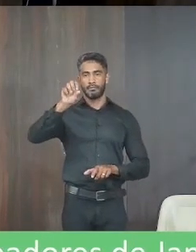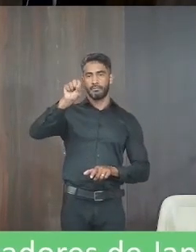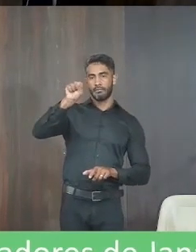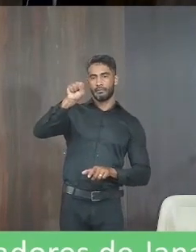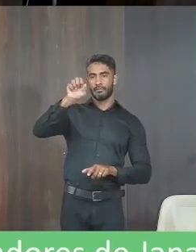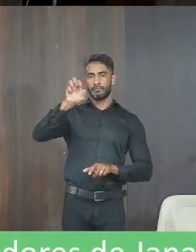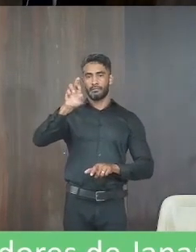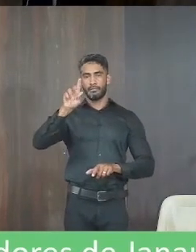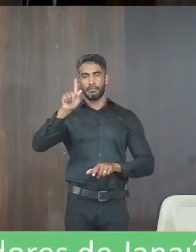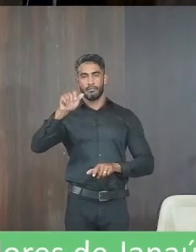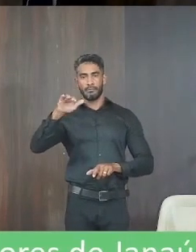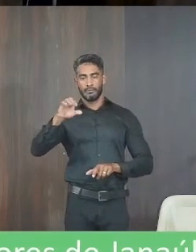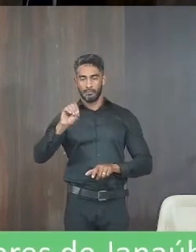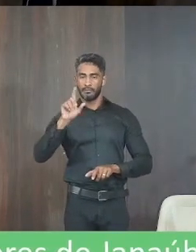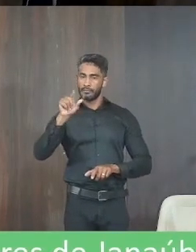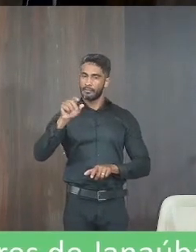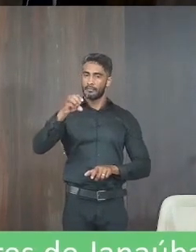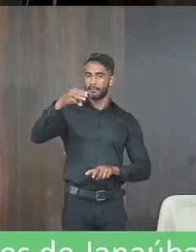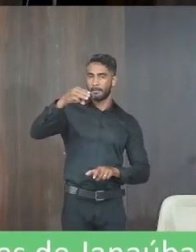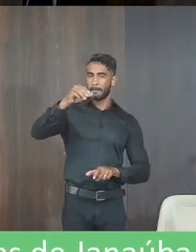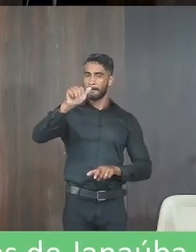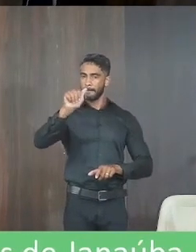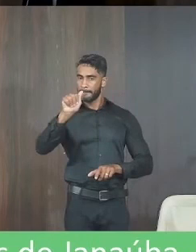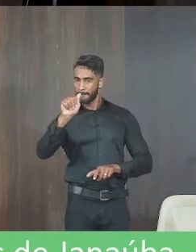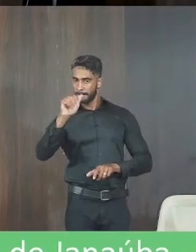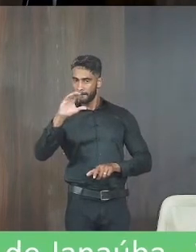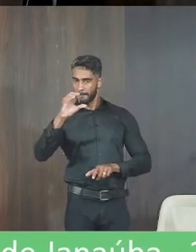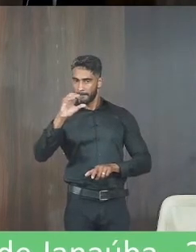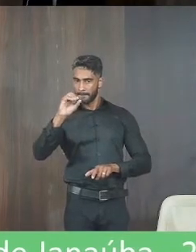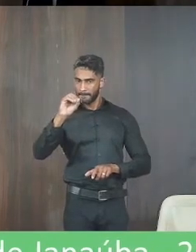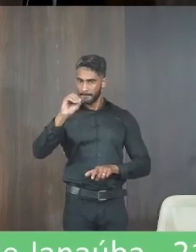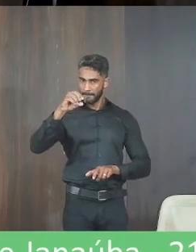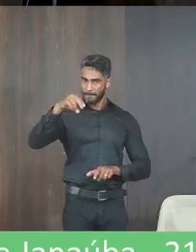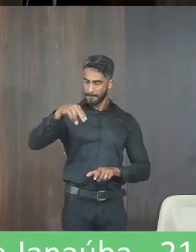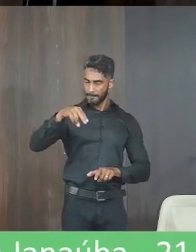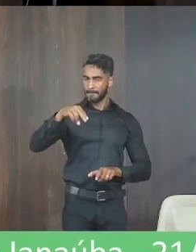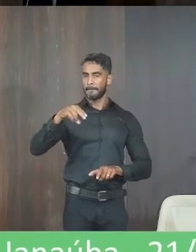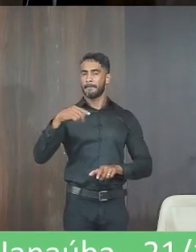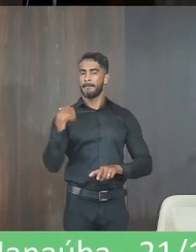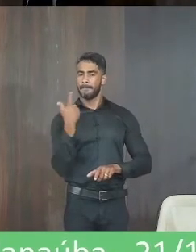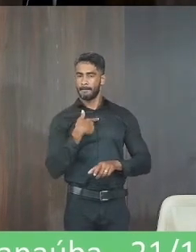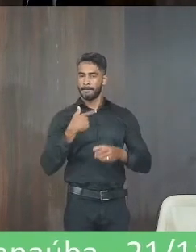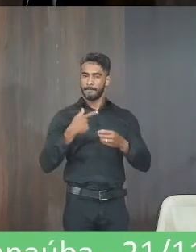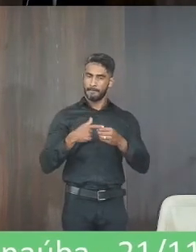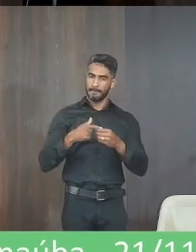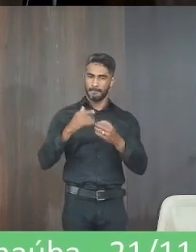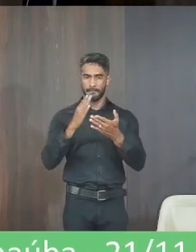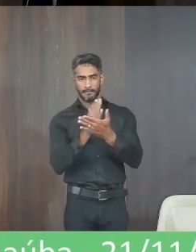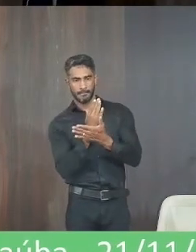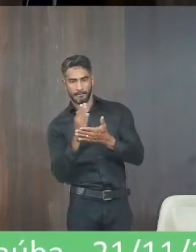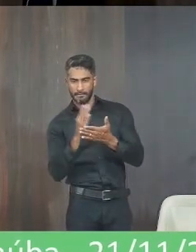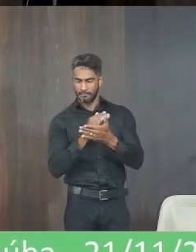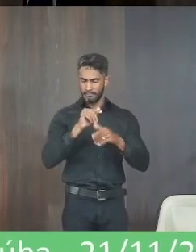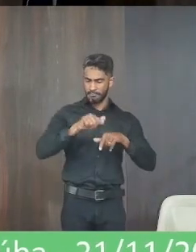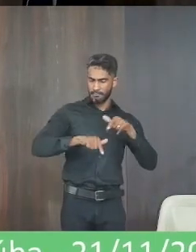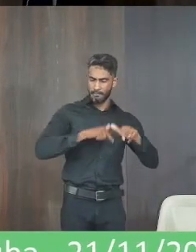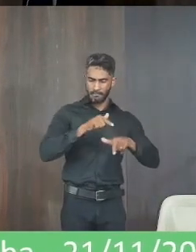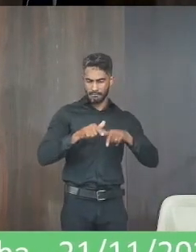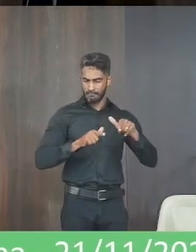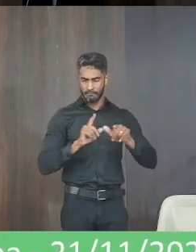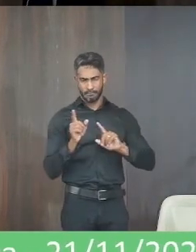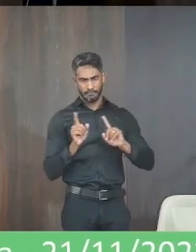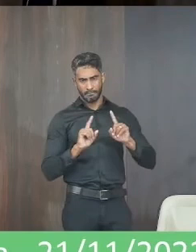são grandes maçons da nossa cidade região alguns não estão mais atuando